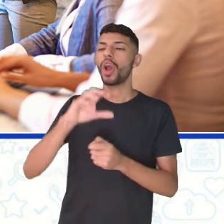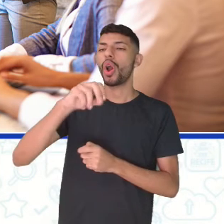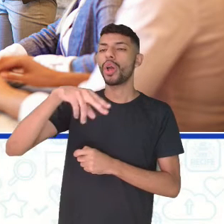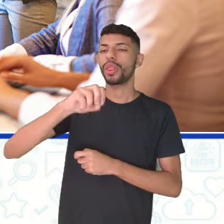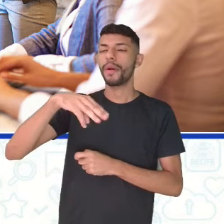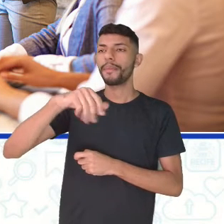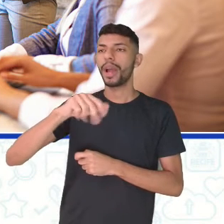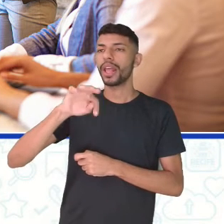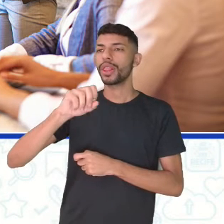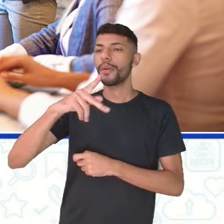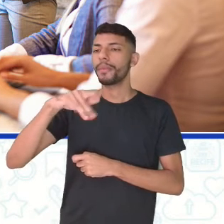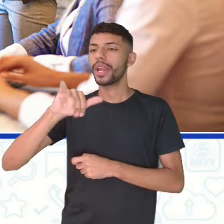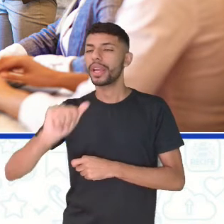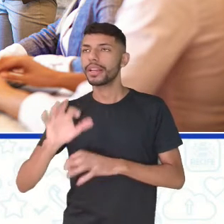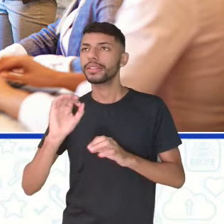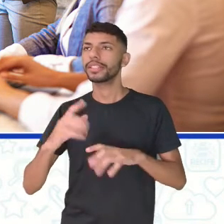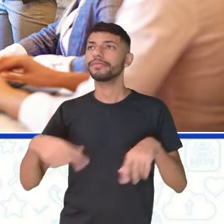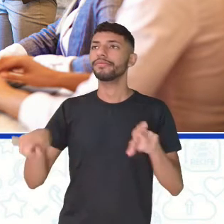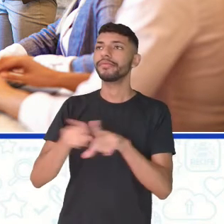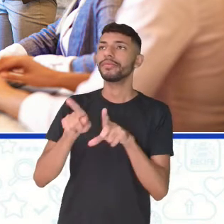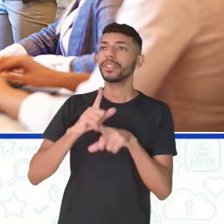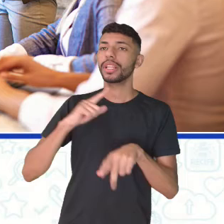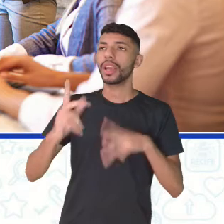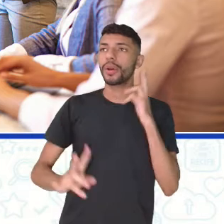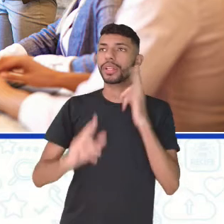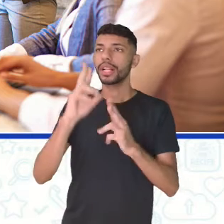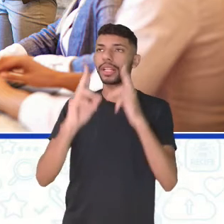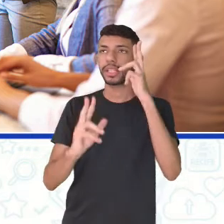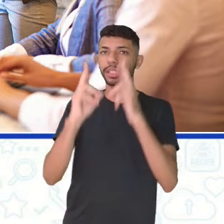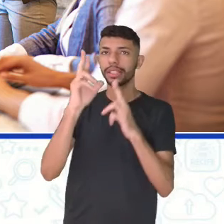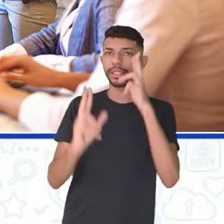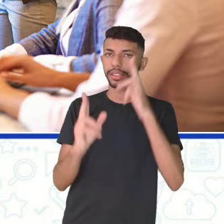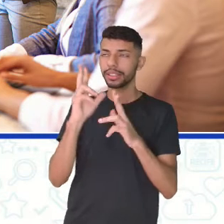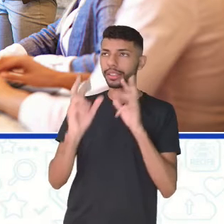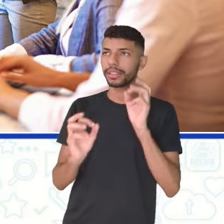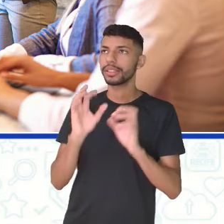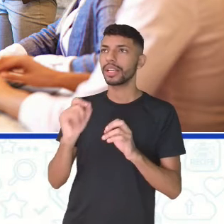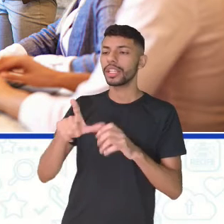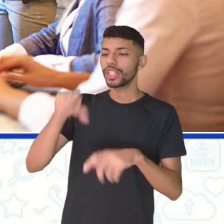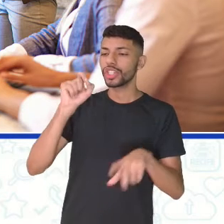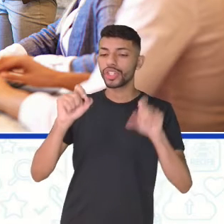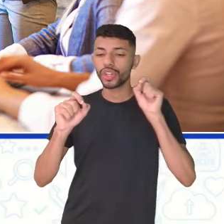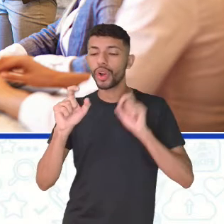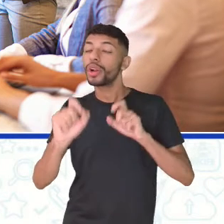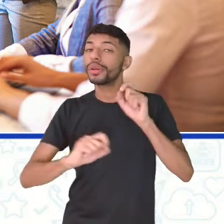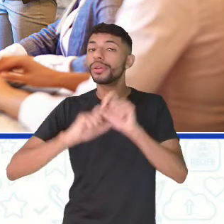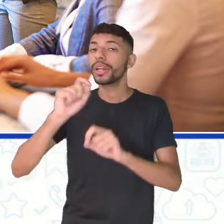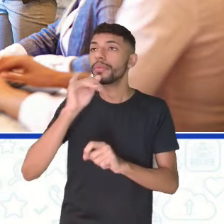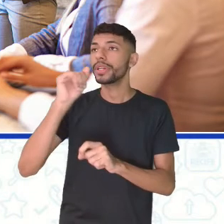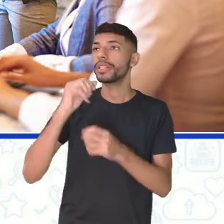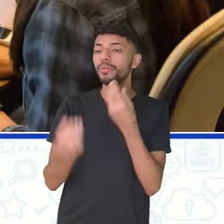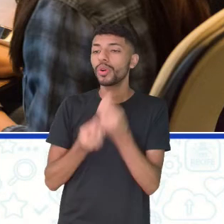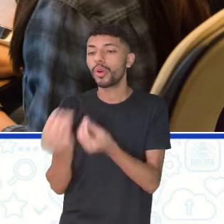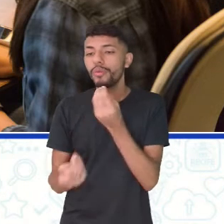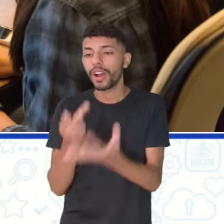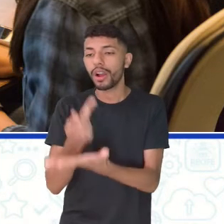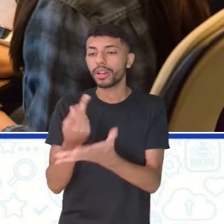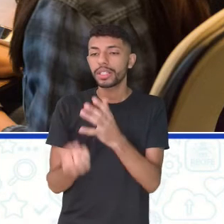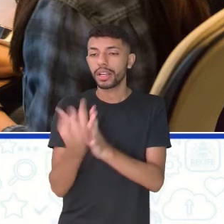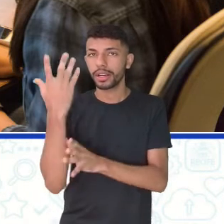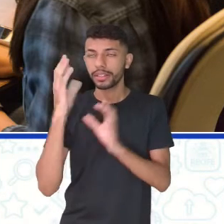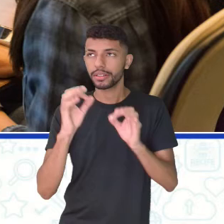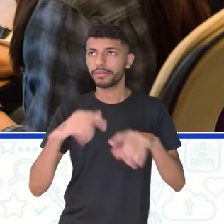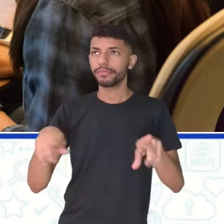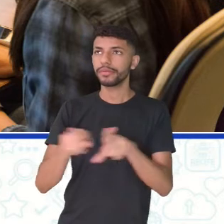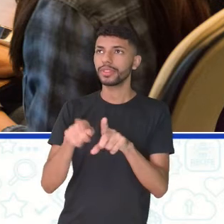Editor, vai ser o editor, né? Como já se diz a palavra, o editor que vai escolher a produção, como é que vai ser, etc. E,